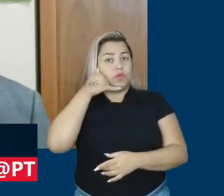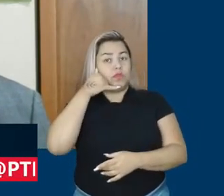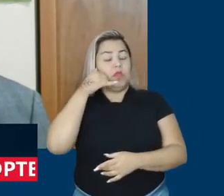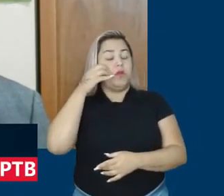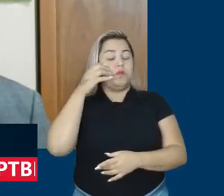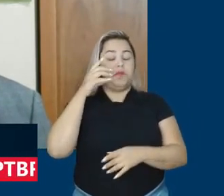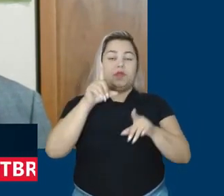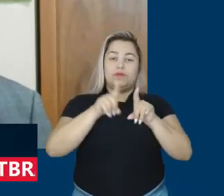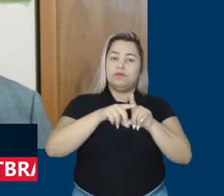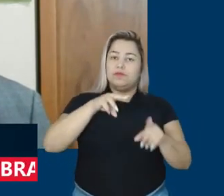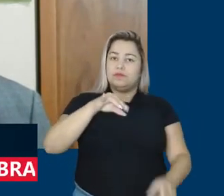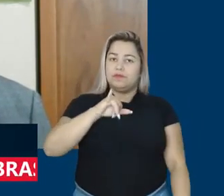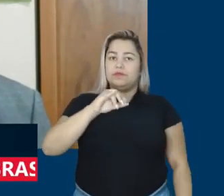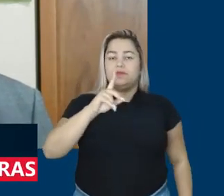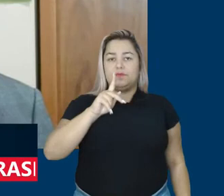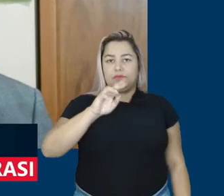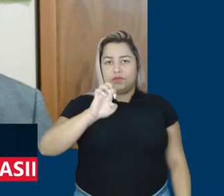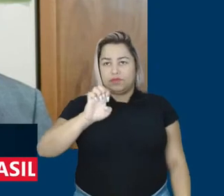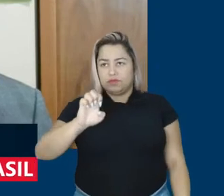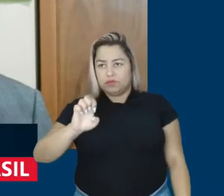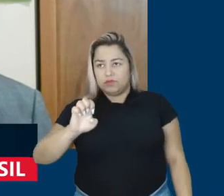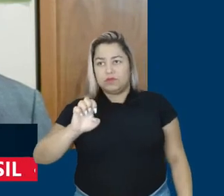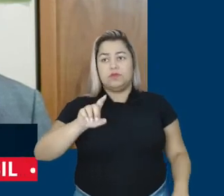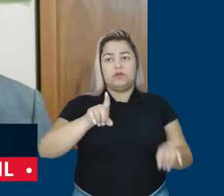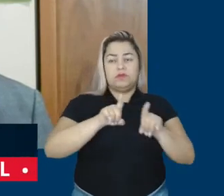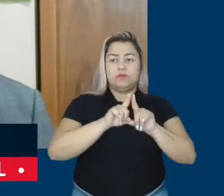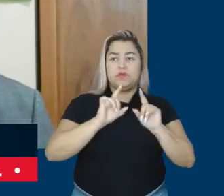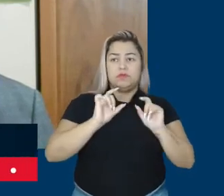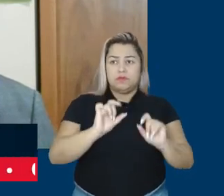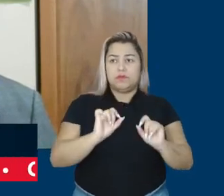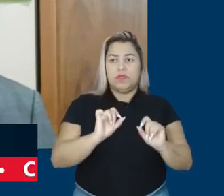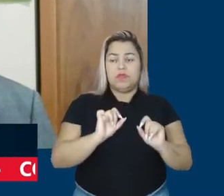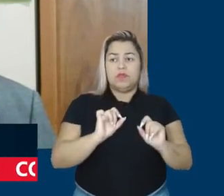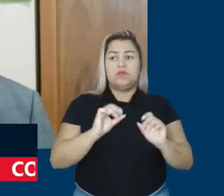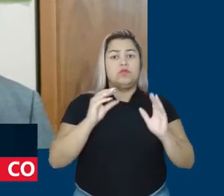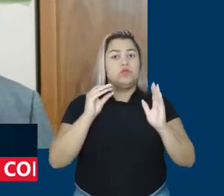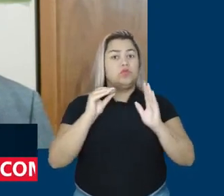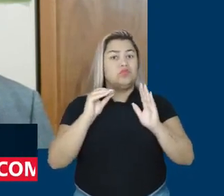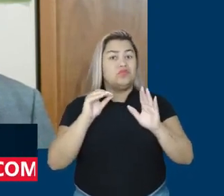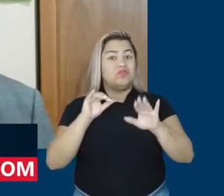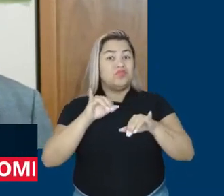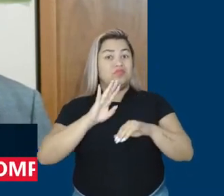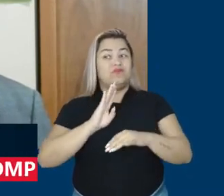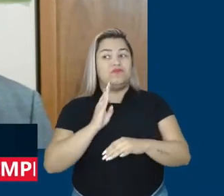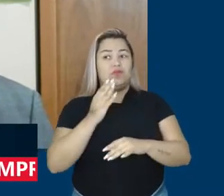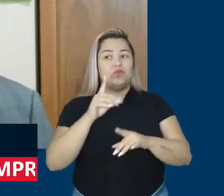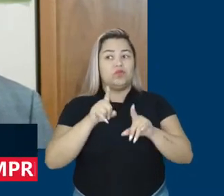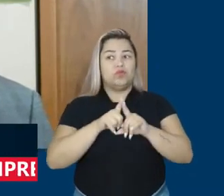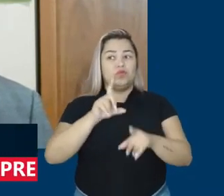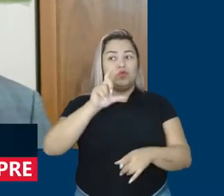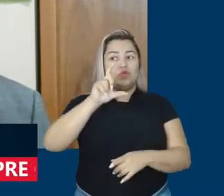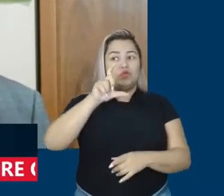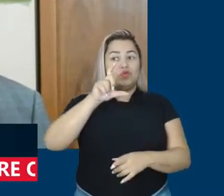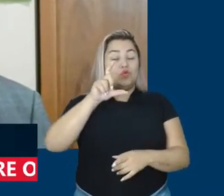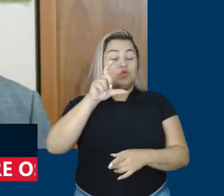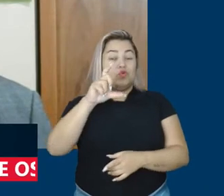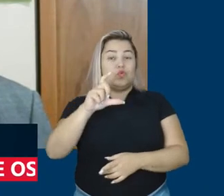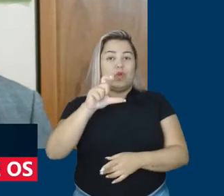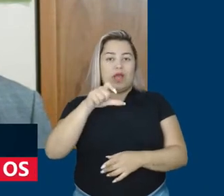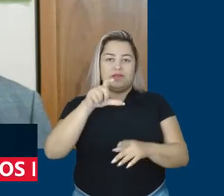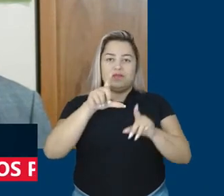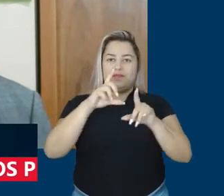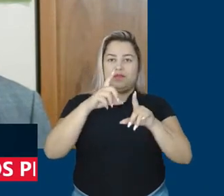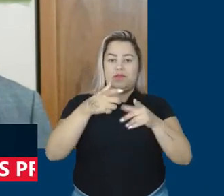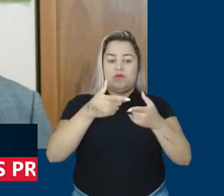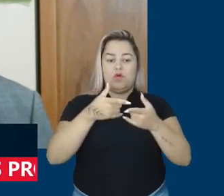Bolsonaro, da ex-primeira-dama, com essa questão de falsificação do cartão de vacina. Agora, uma